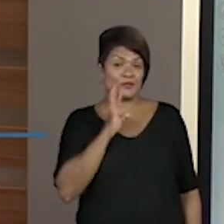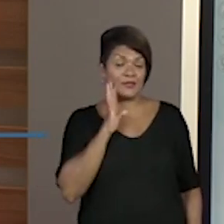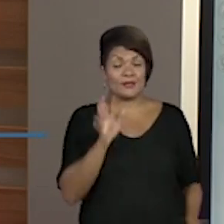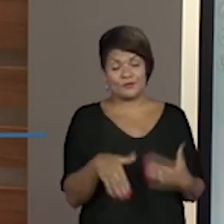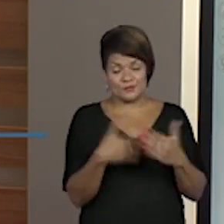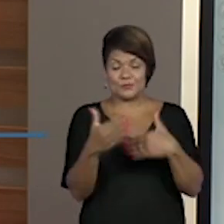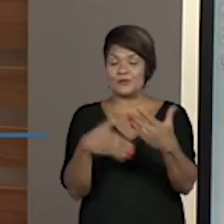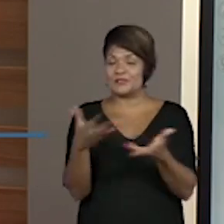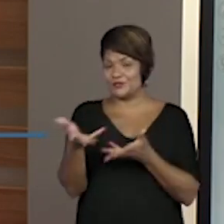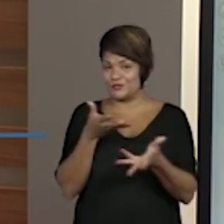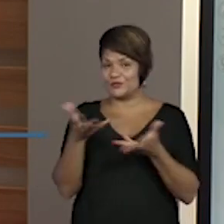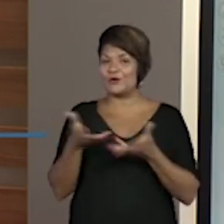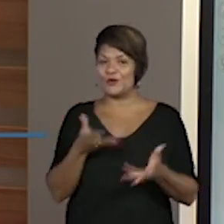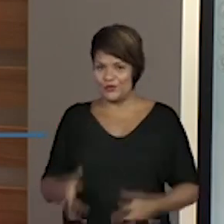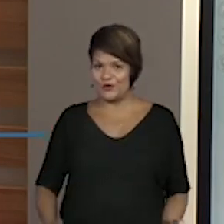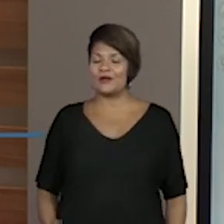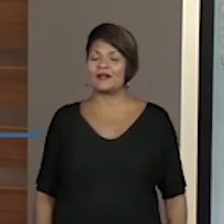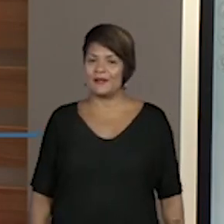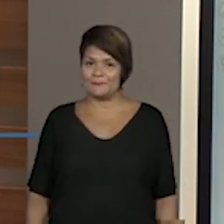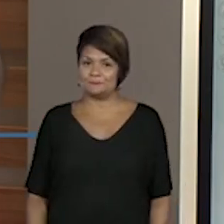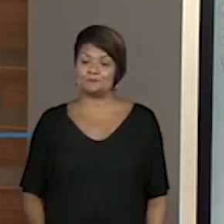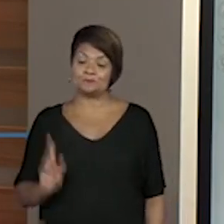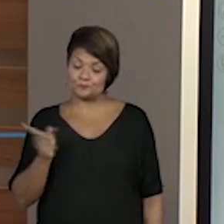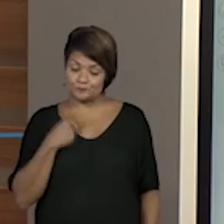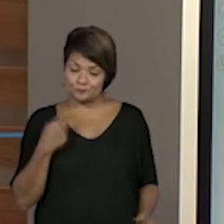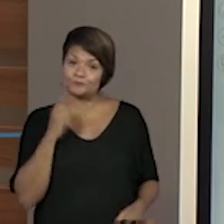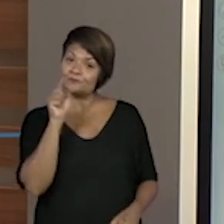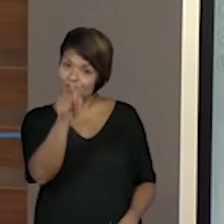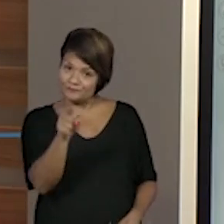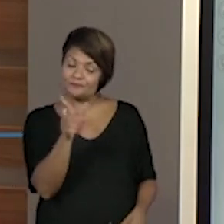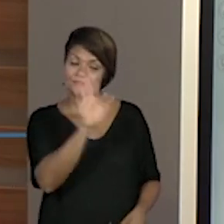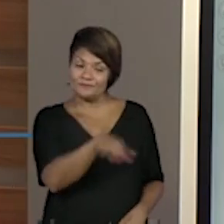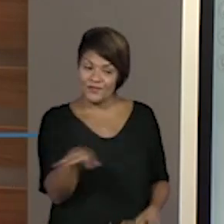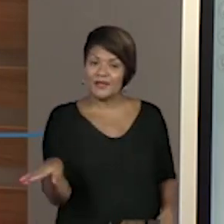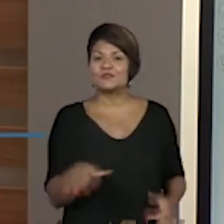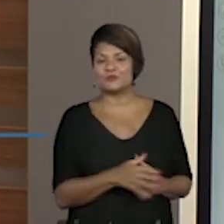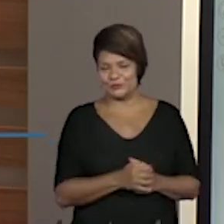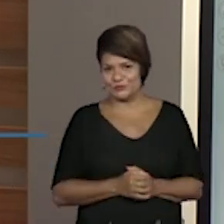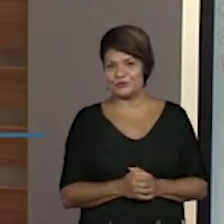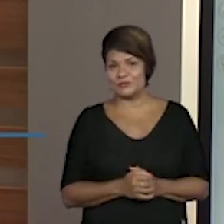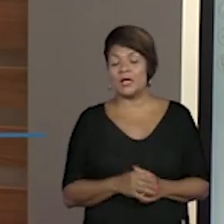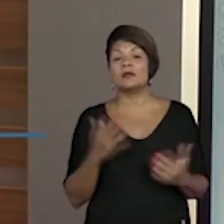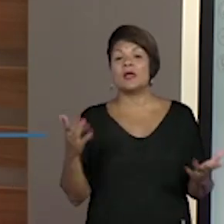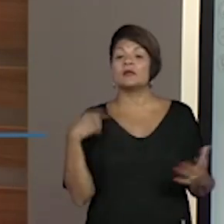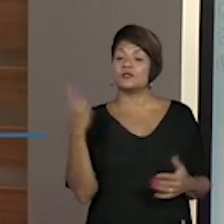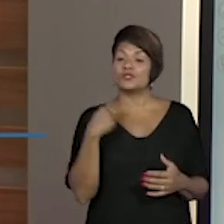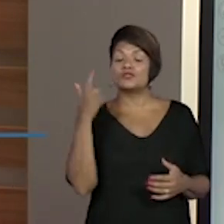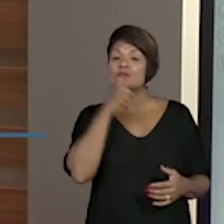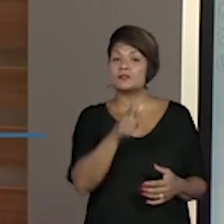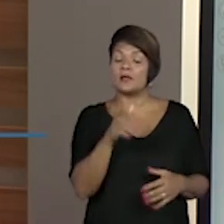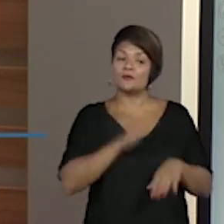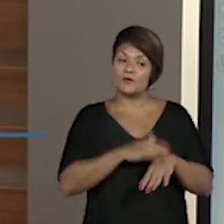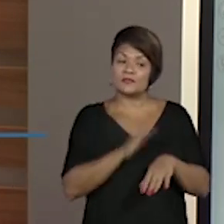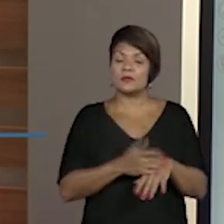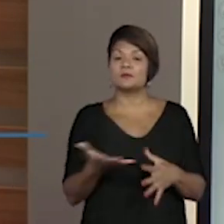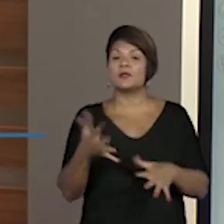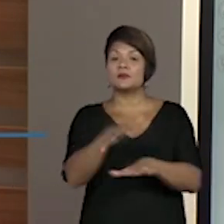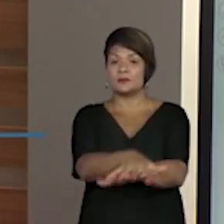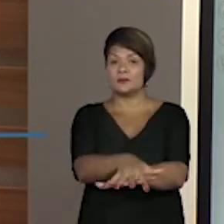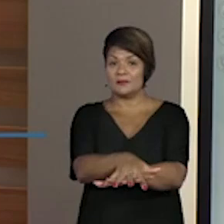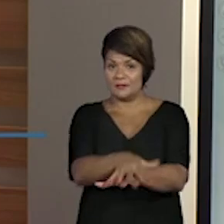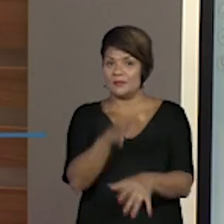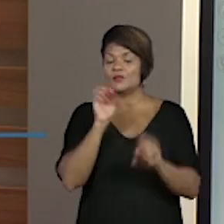processo aí de troca nossa com vocês, com os alunos. E aí que a gente consegue fazer uma educação inclusiva, onde todos